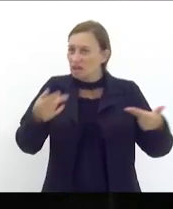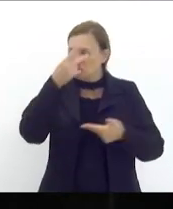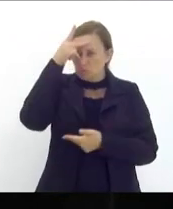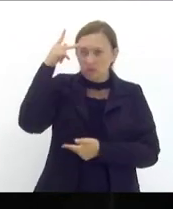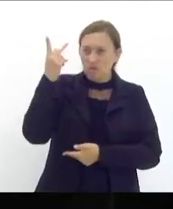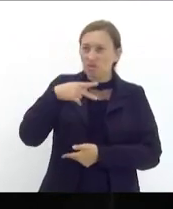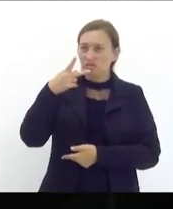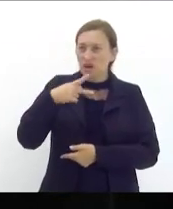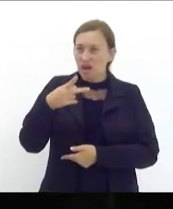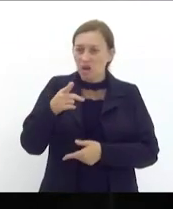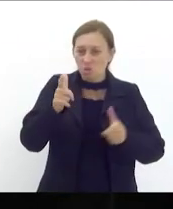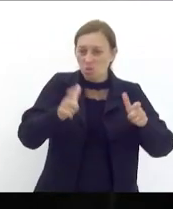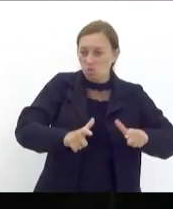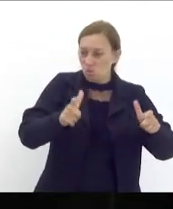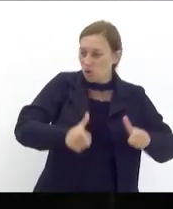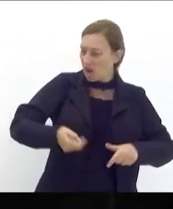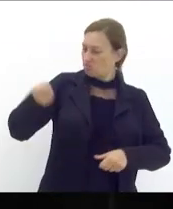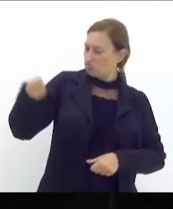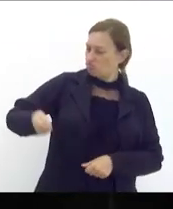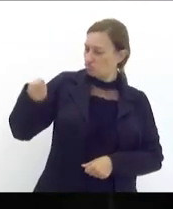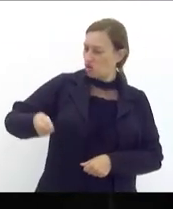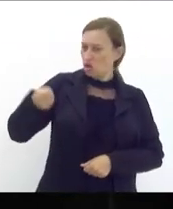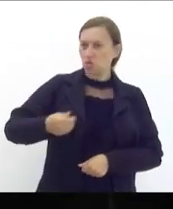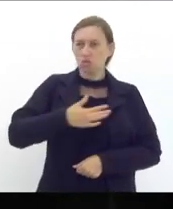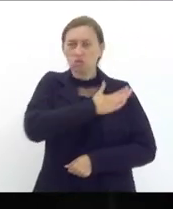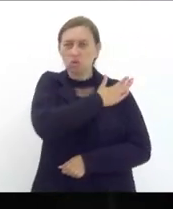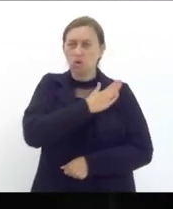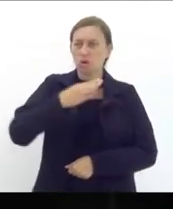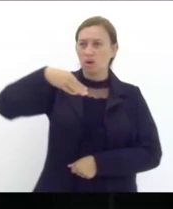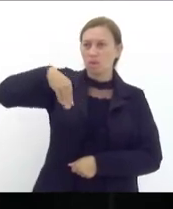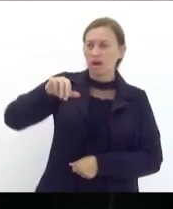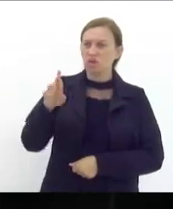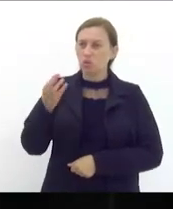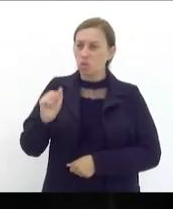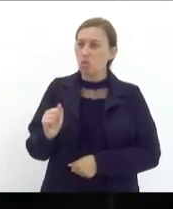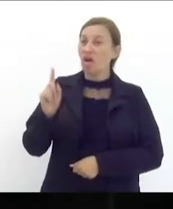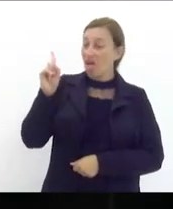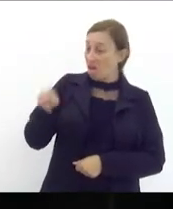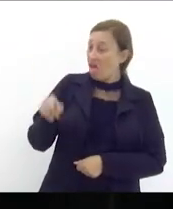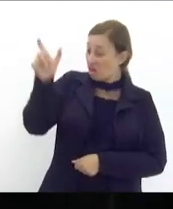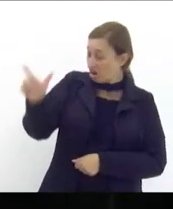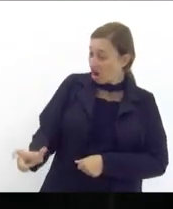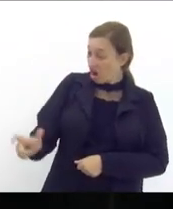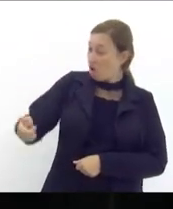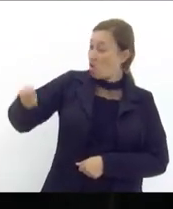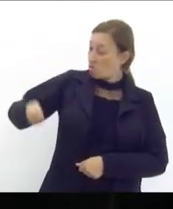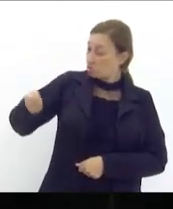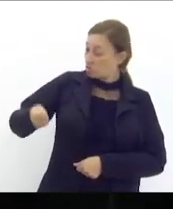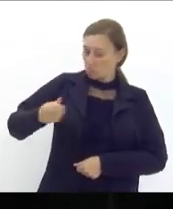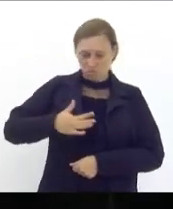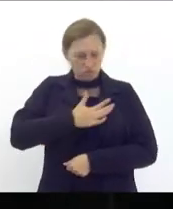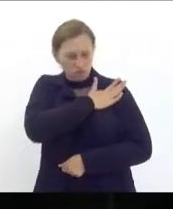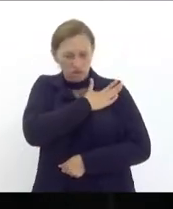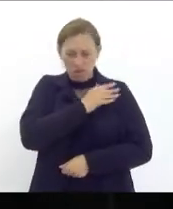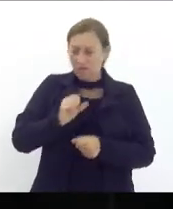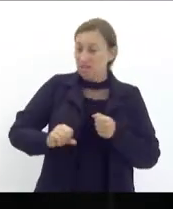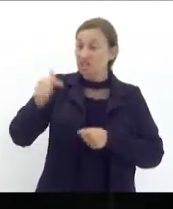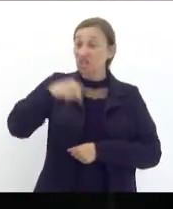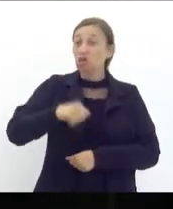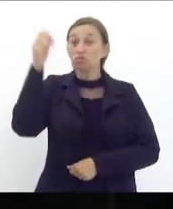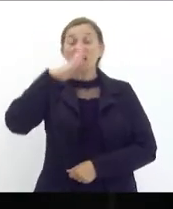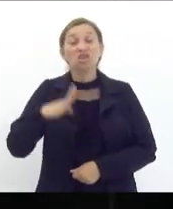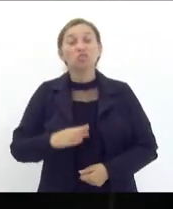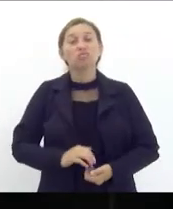narco ditadura e o Maduro é considerado um narco ditador o que esse narco ditador está fazendo aqui no Brasil